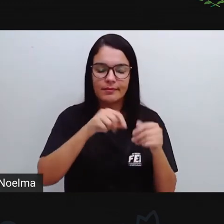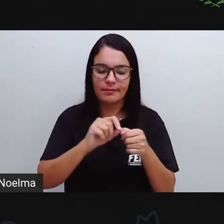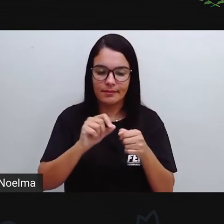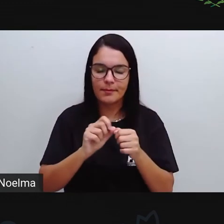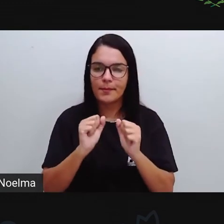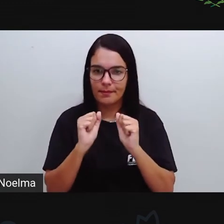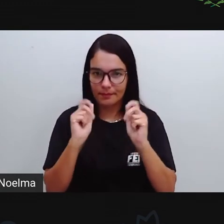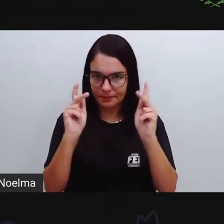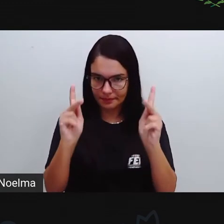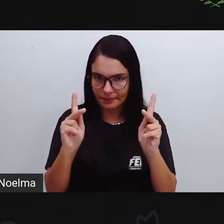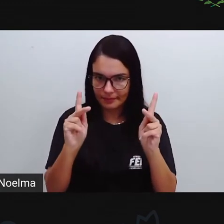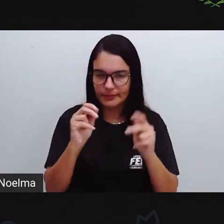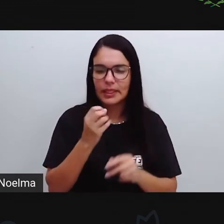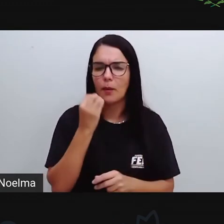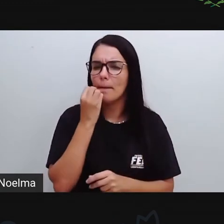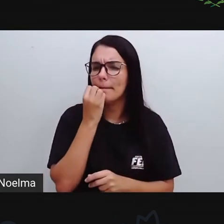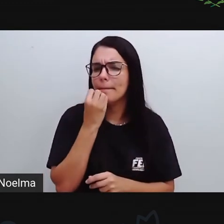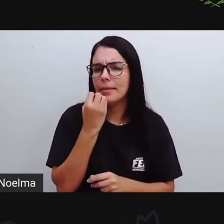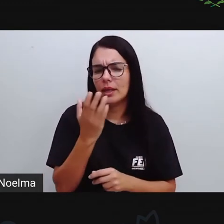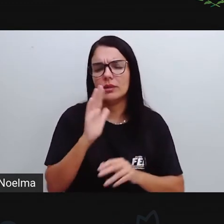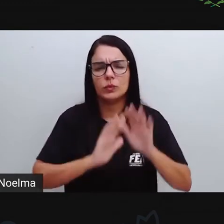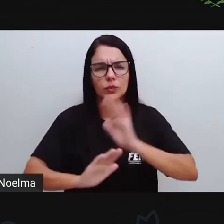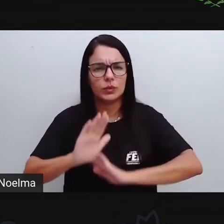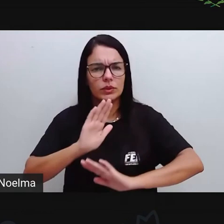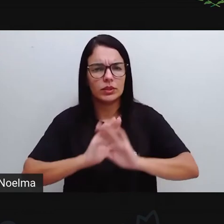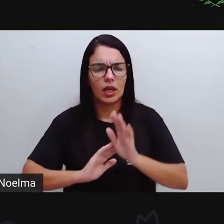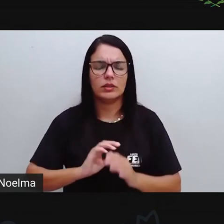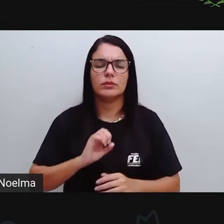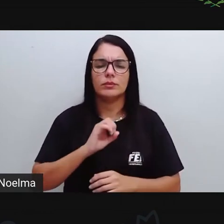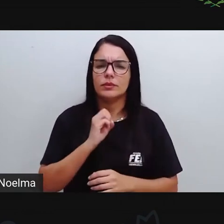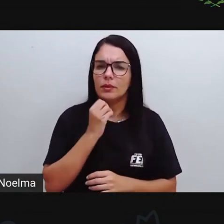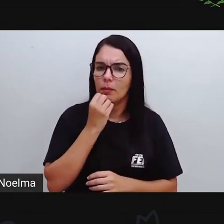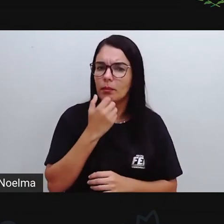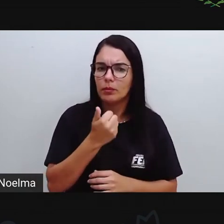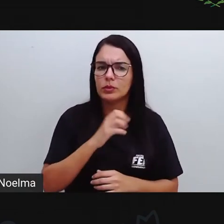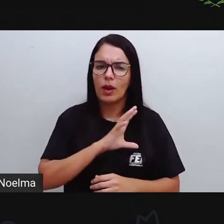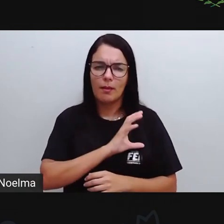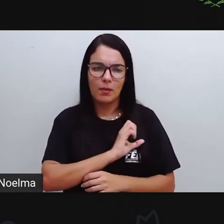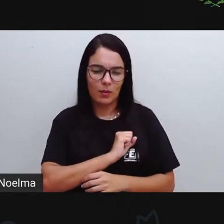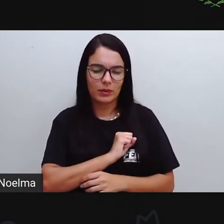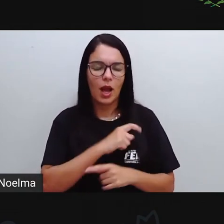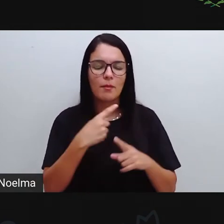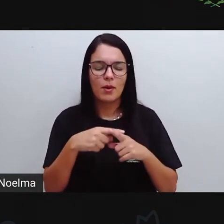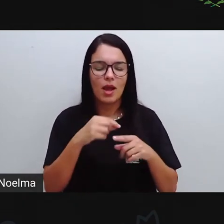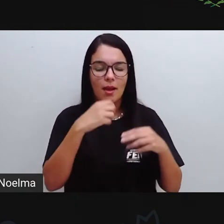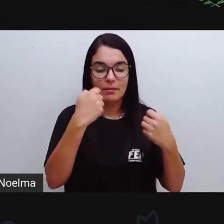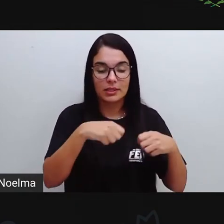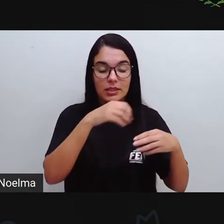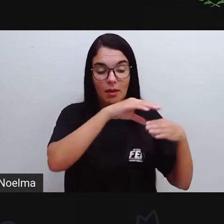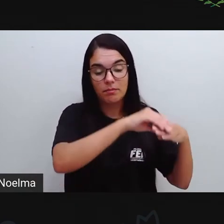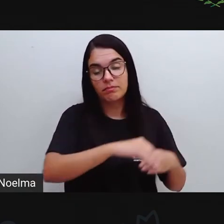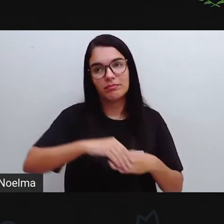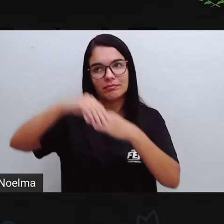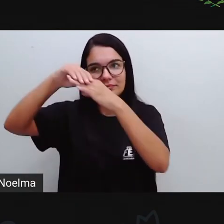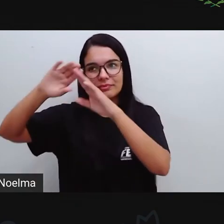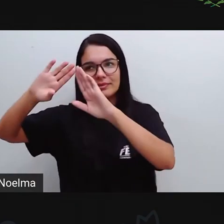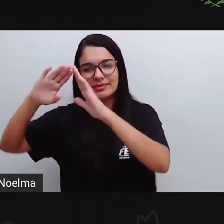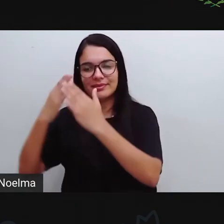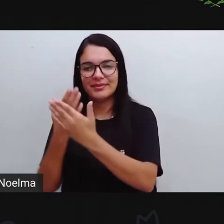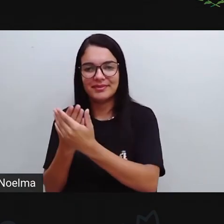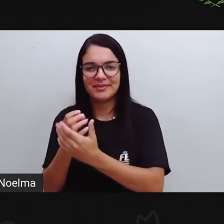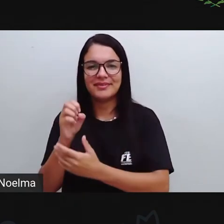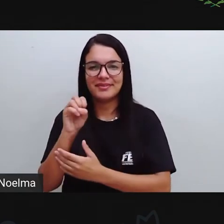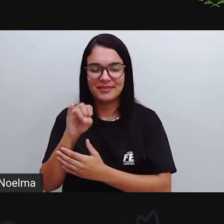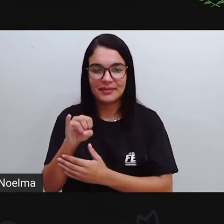essa atividade com muito cuidado, com muito capricho, com muito amor, que essas atividades deverão ser devolvidas às escolas de